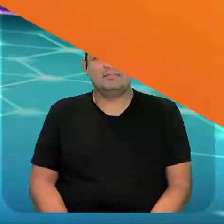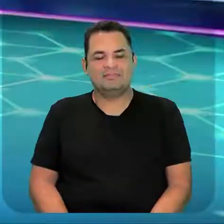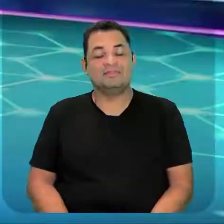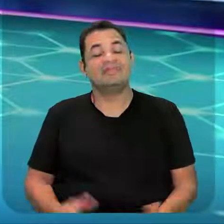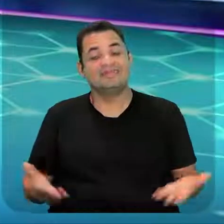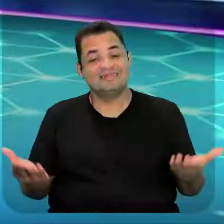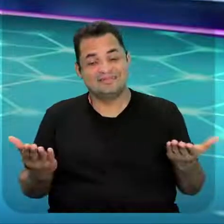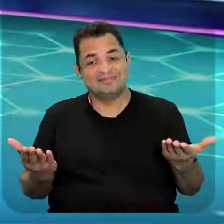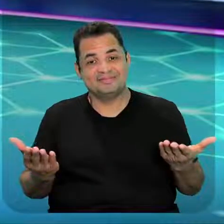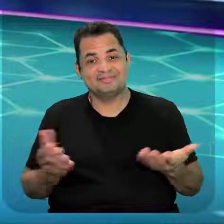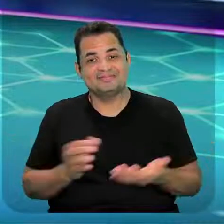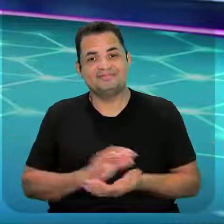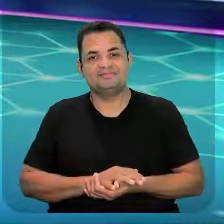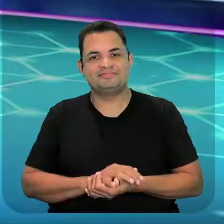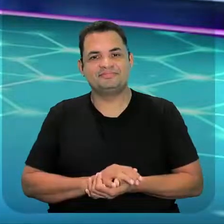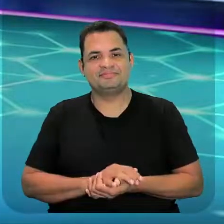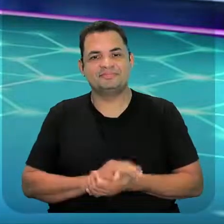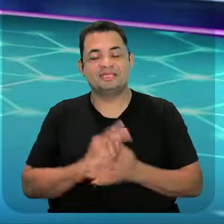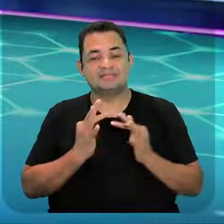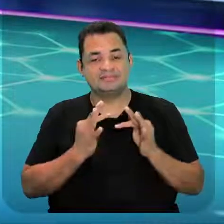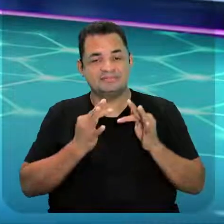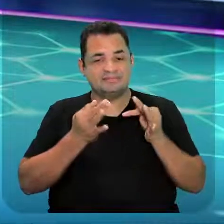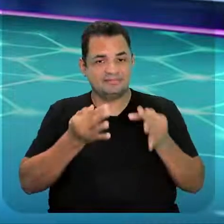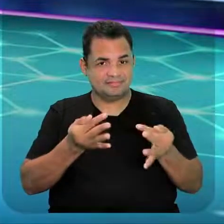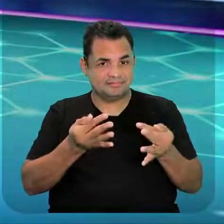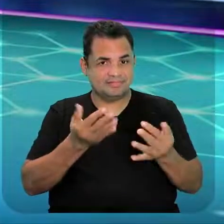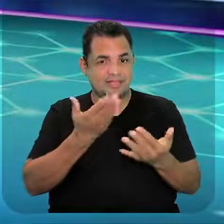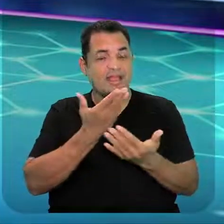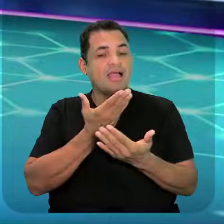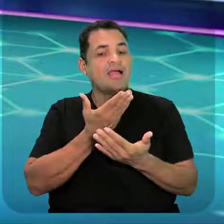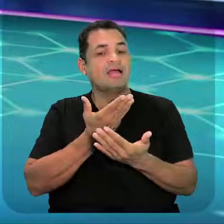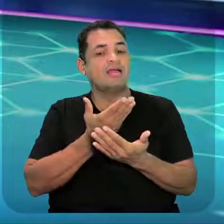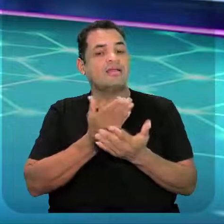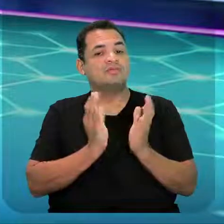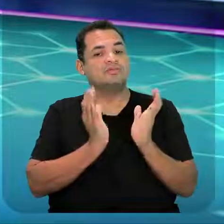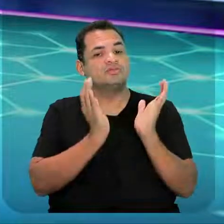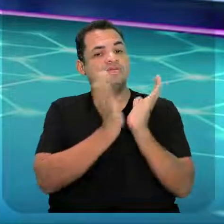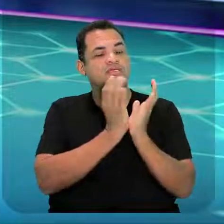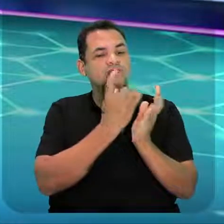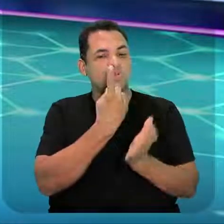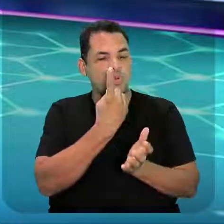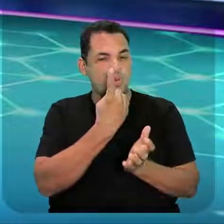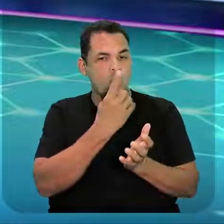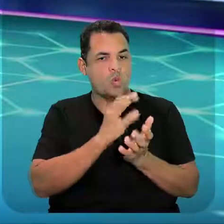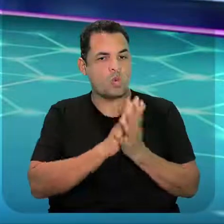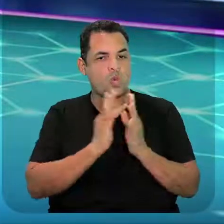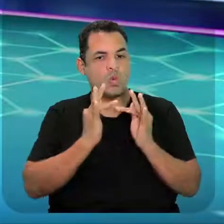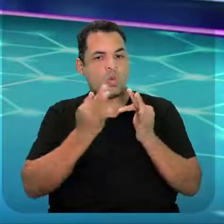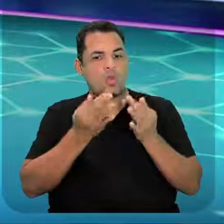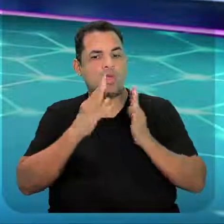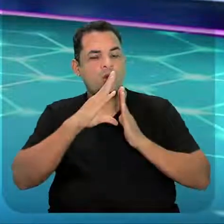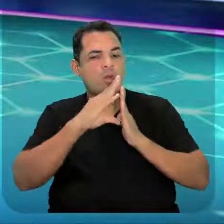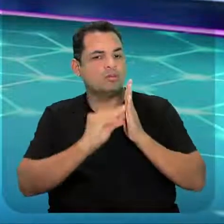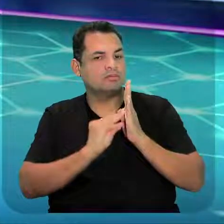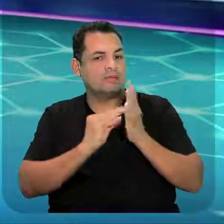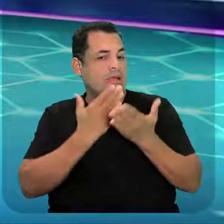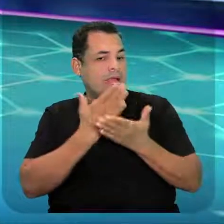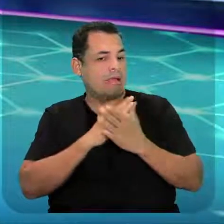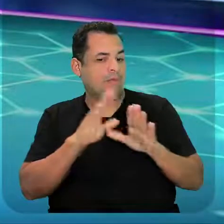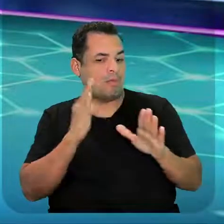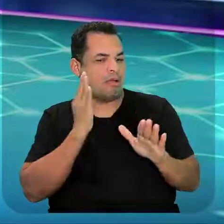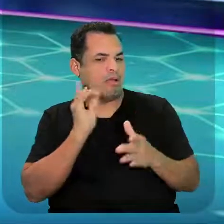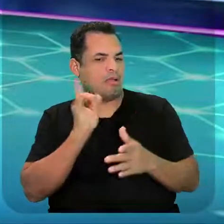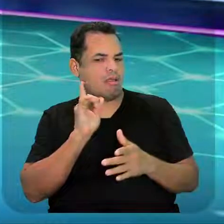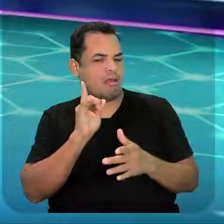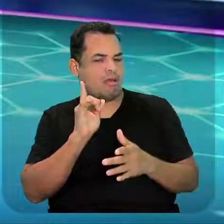E aí pessoal, estamos finalizando a nossa unidade 1, finalizando os conteúdos. Não pense que a aula acabou